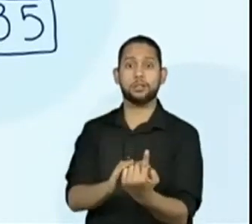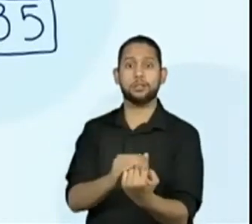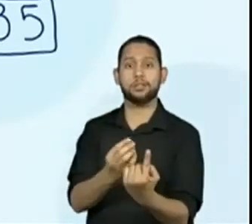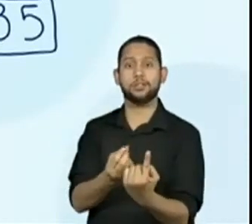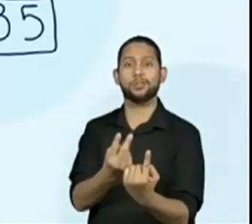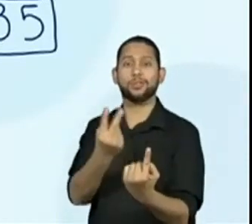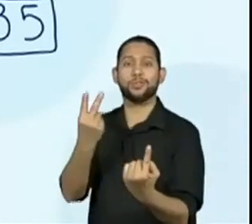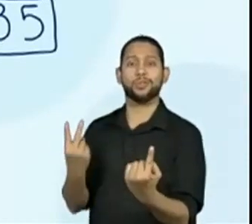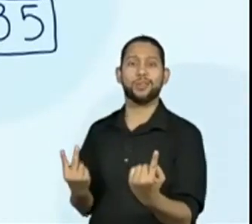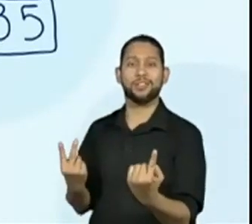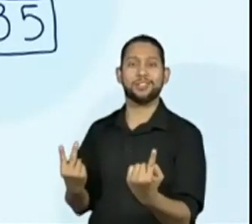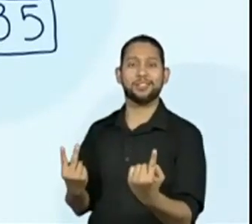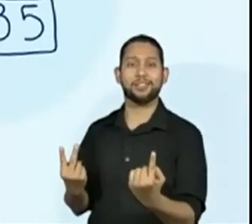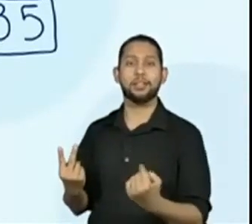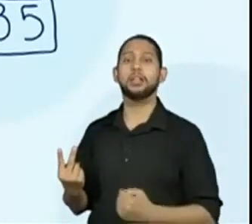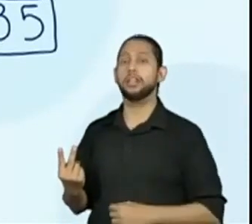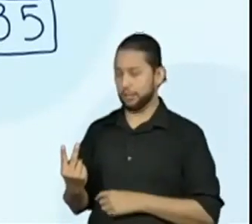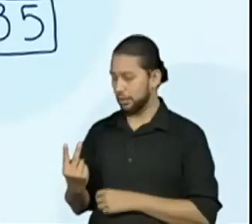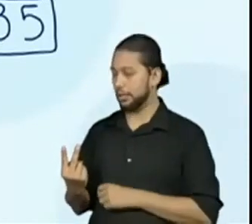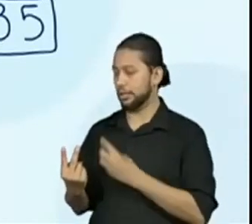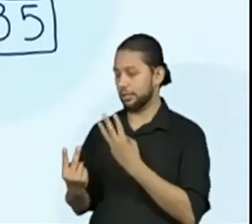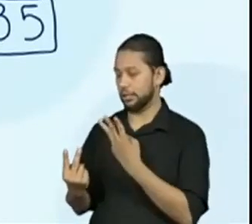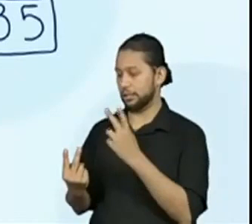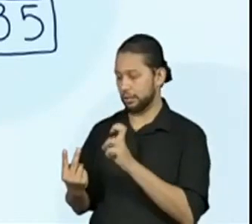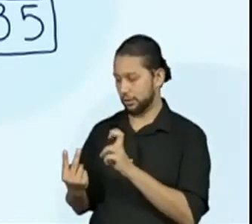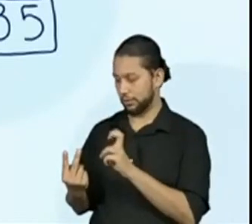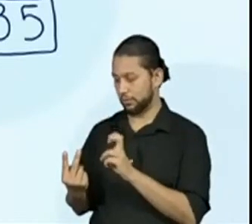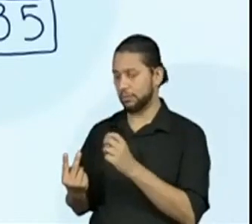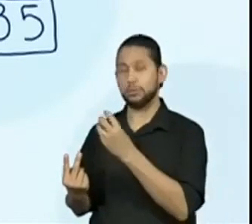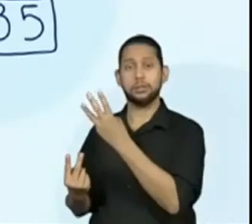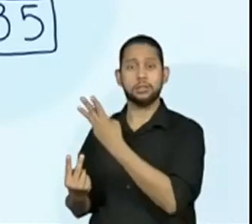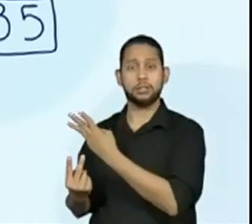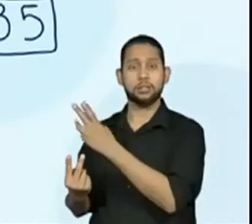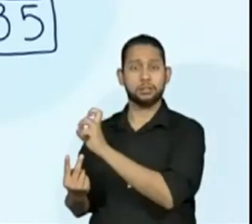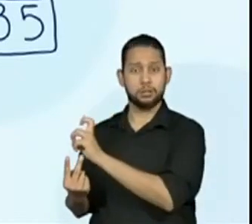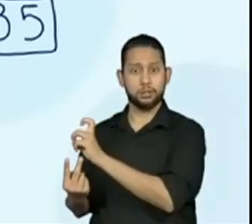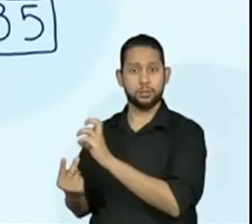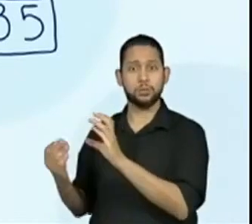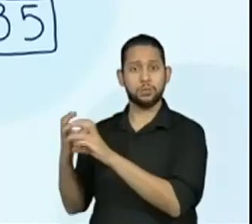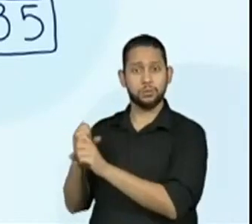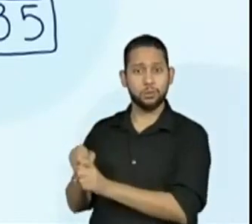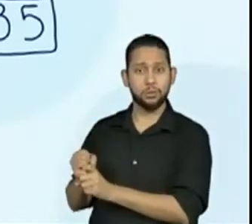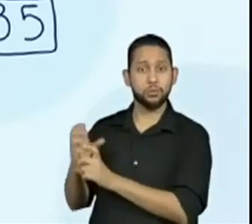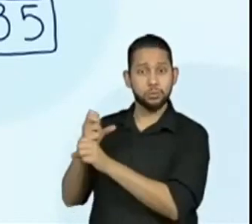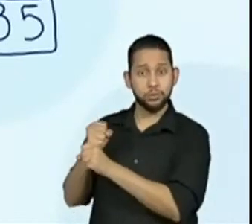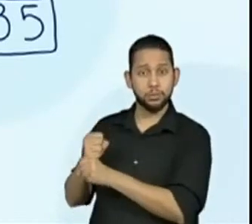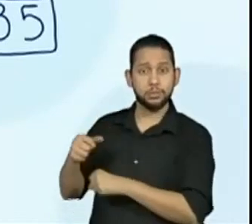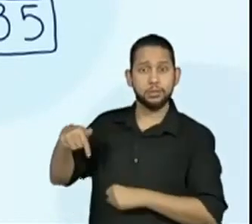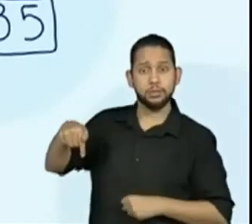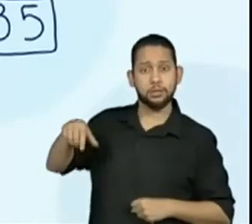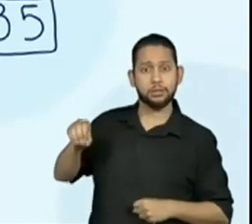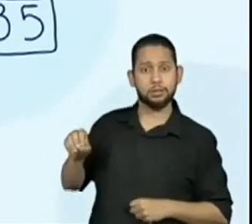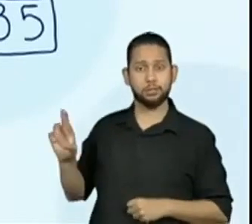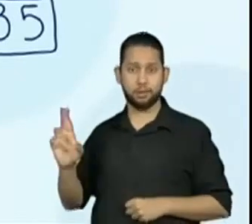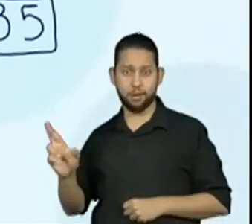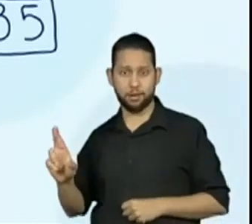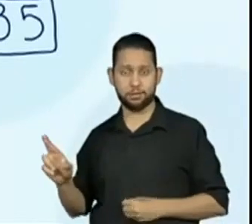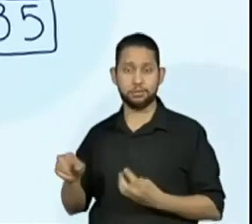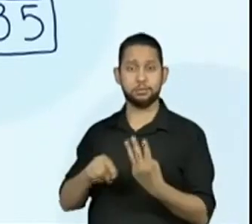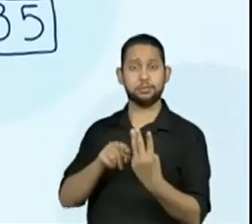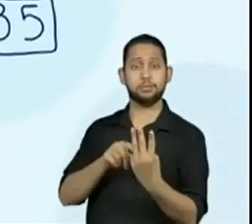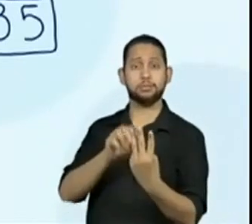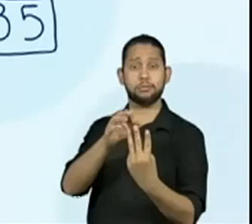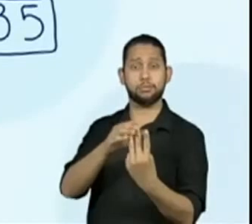Então, Solange vai ficar com 70 reais. Já, isso, já a Maura vai ficar com 35 reais.